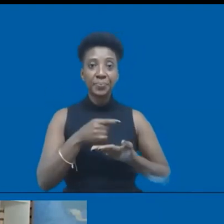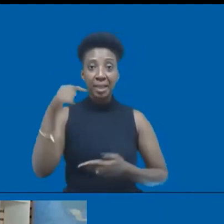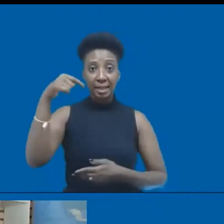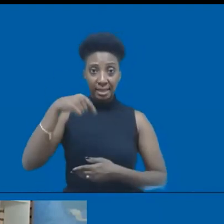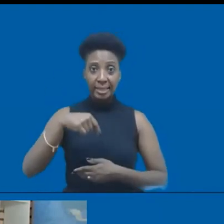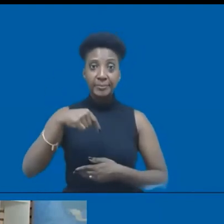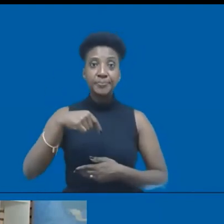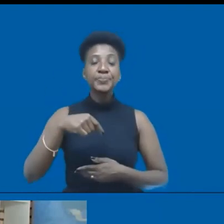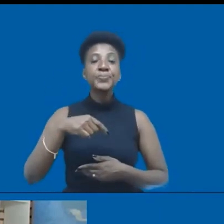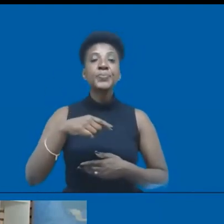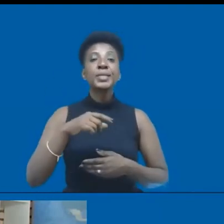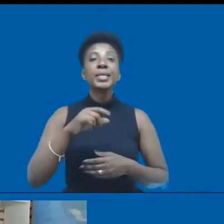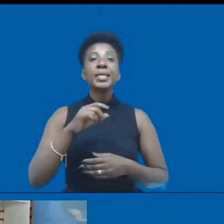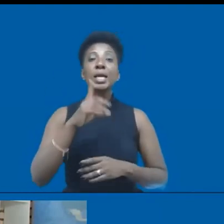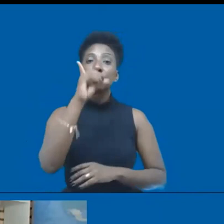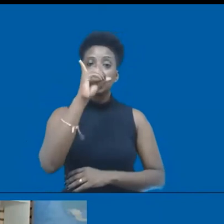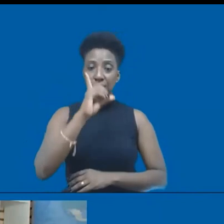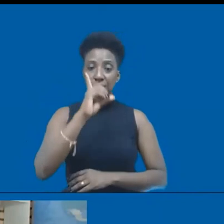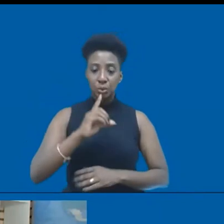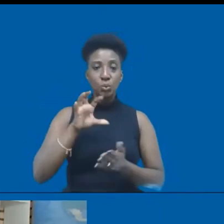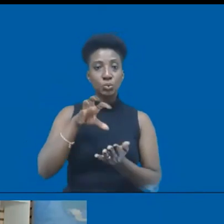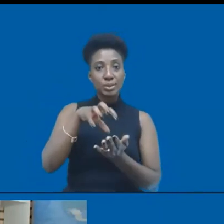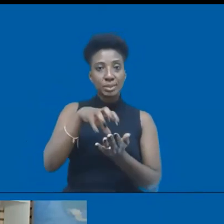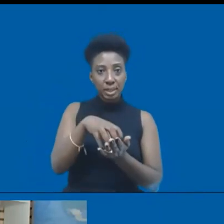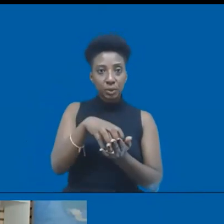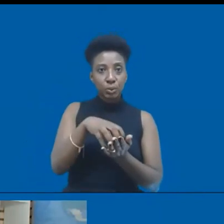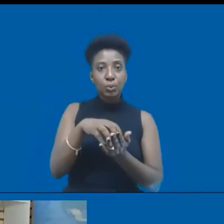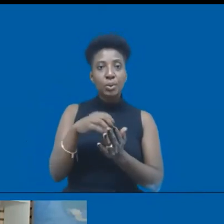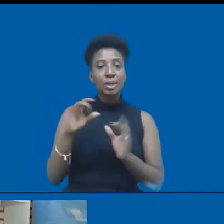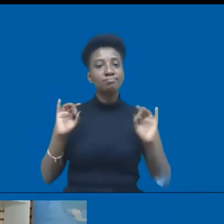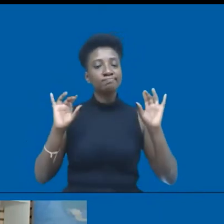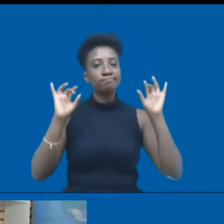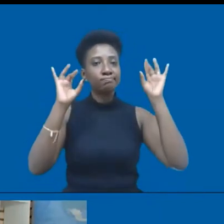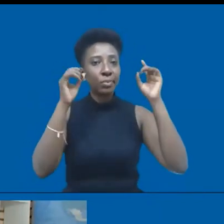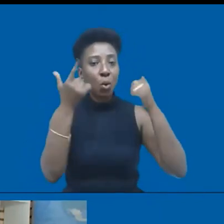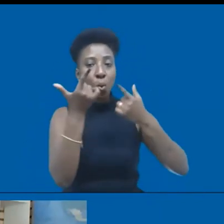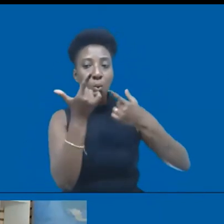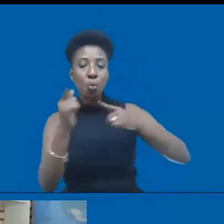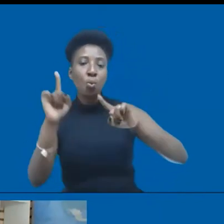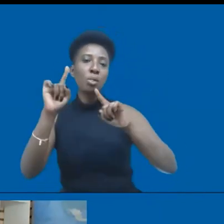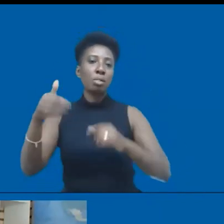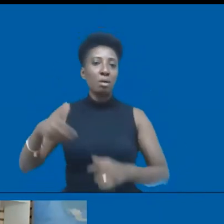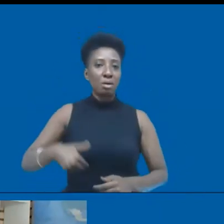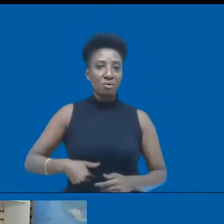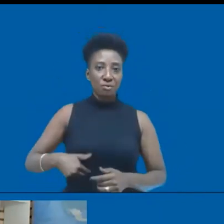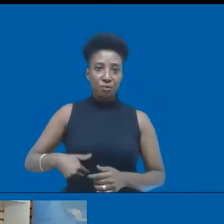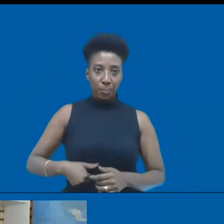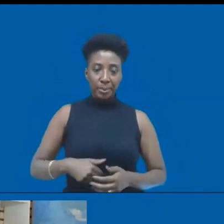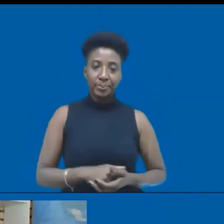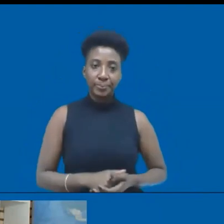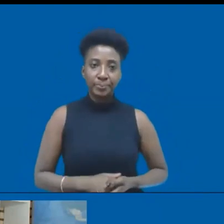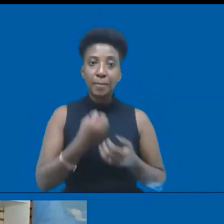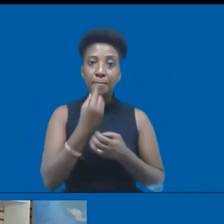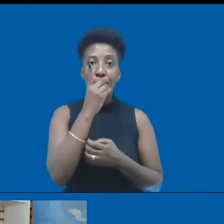Alaban, é diretor do Centro de Excelência contra a Fome, que é do escritório do Programa Mundial de Alimentos no Brasil. Daniel, bom dia,